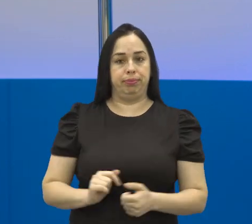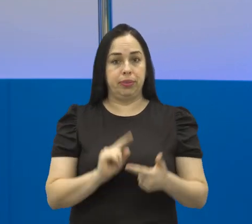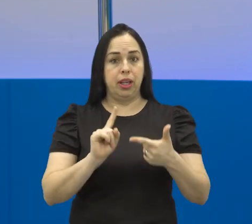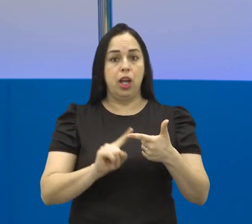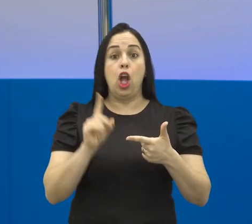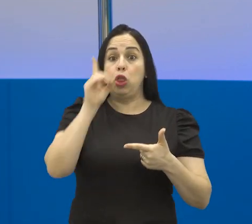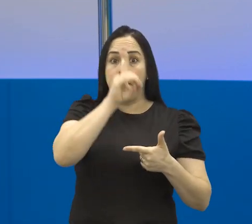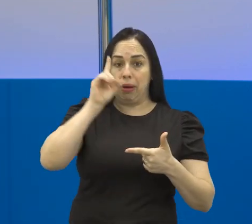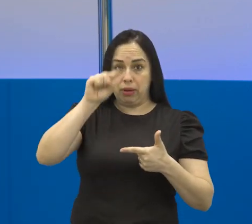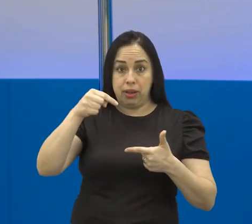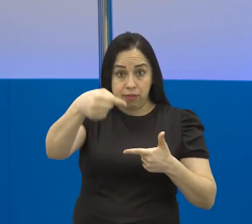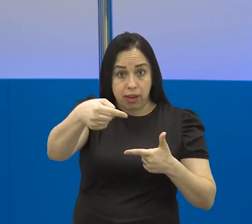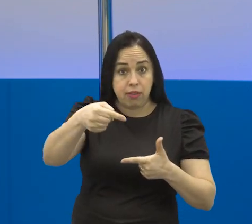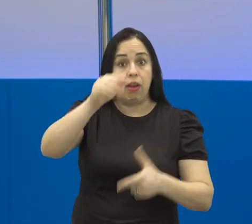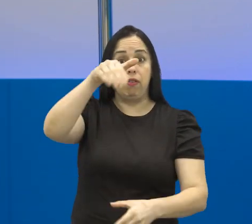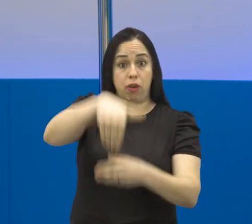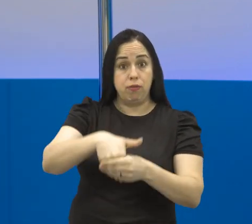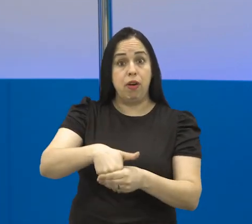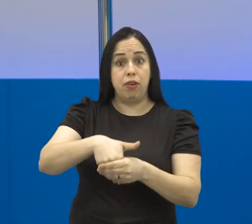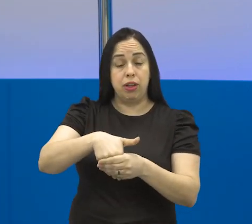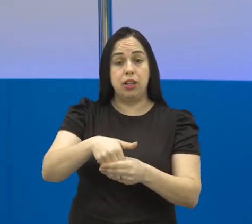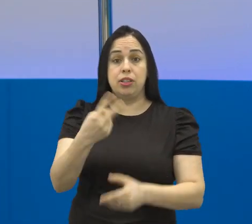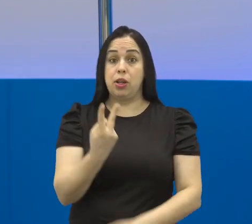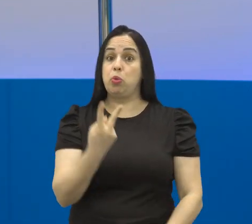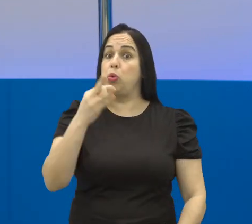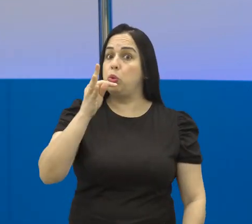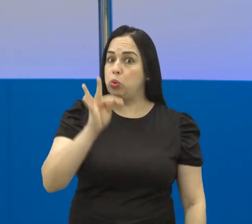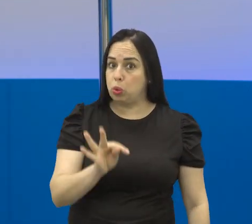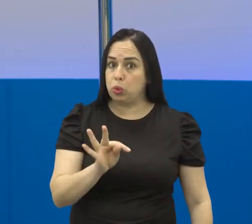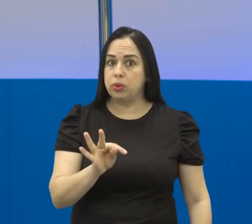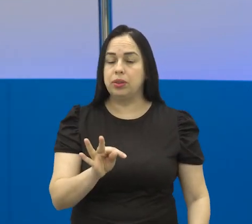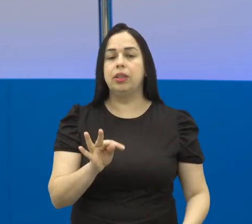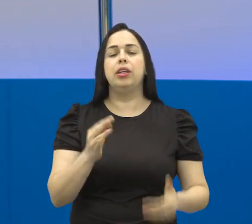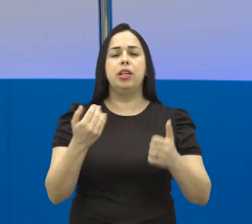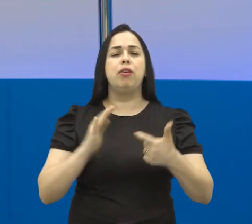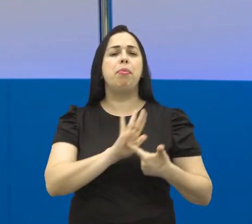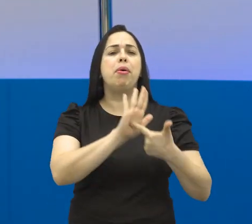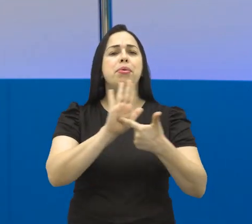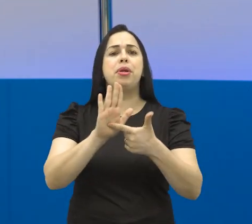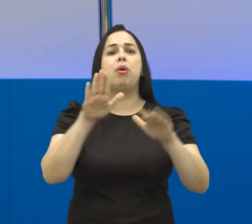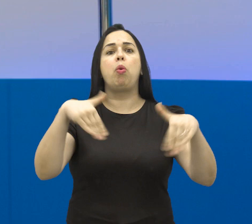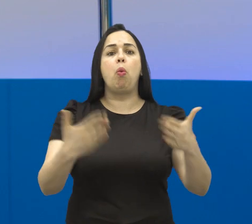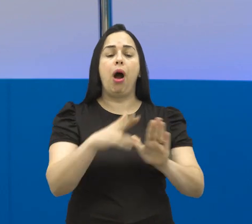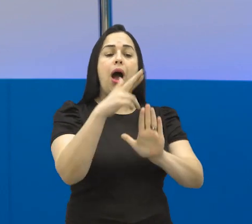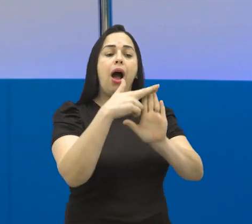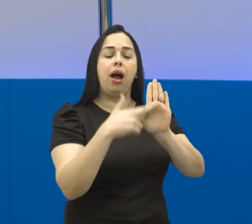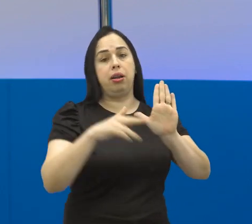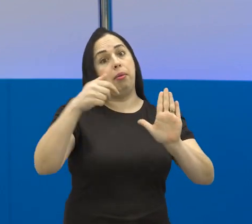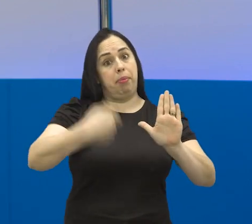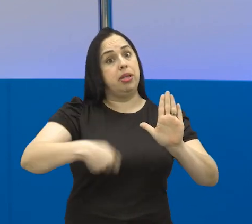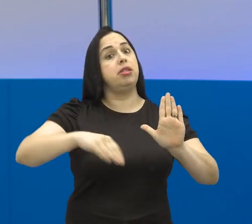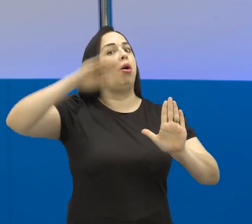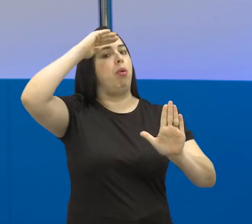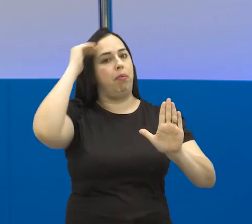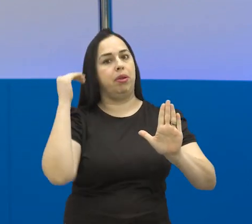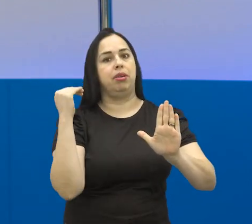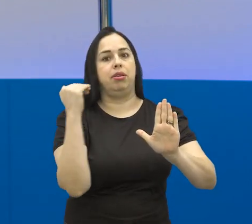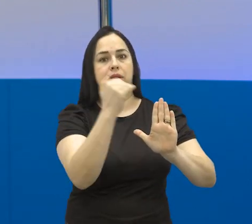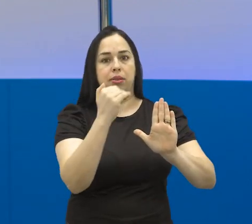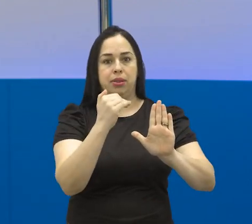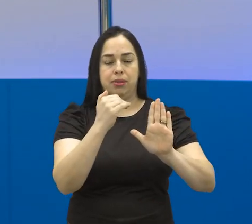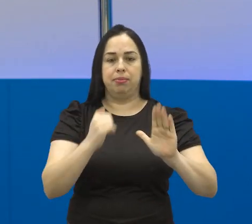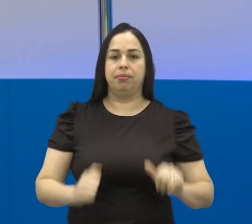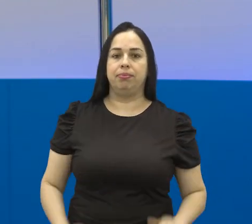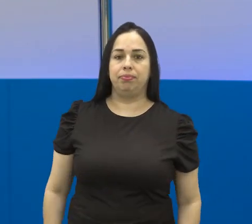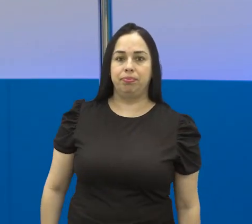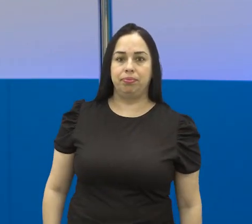joseenses vão novamente às urnas. É o segundo turno das eleições. E a gente te mostra as regras que devem ser seguidas no